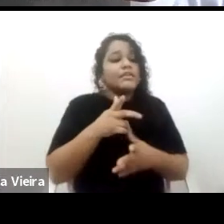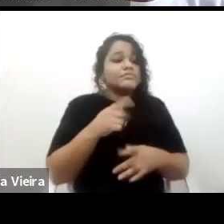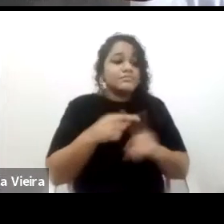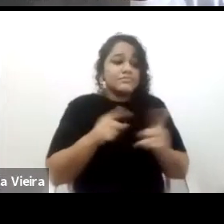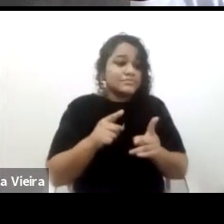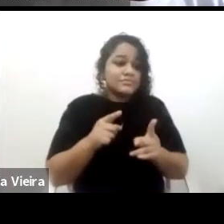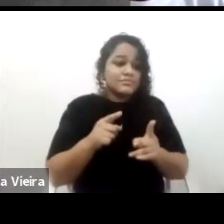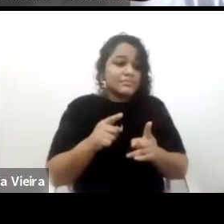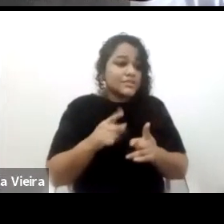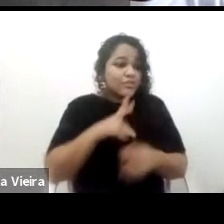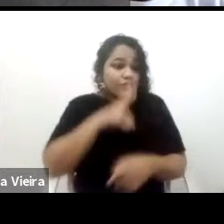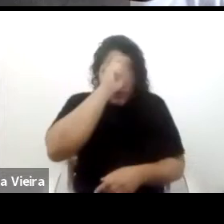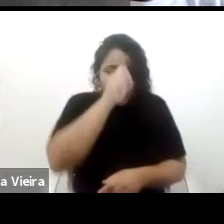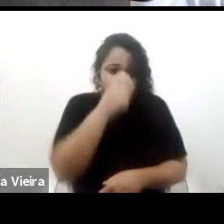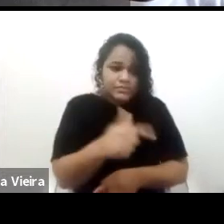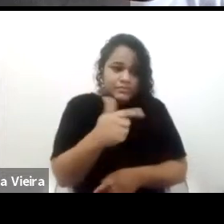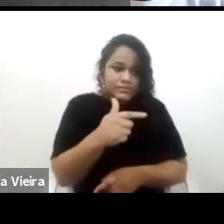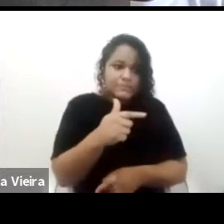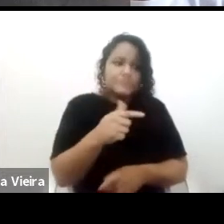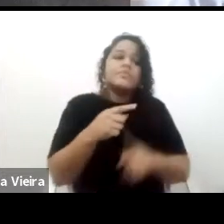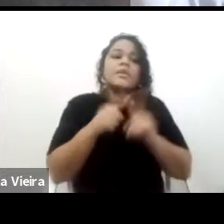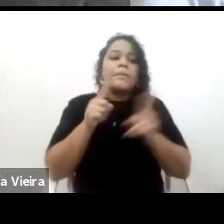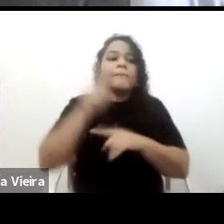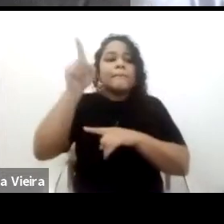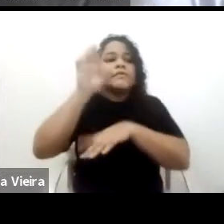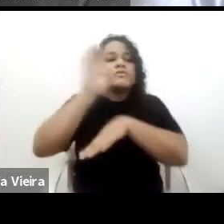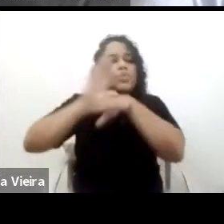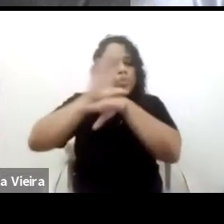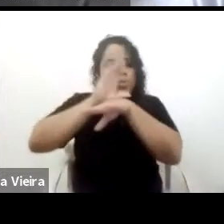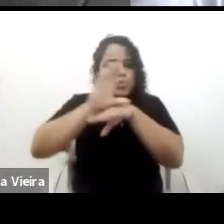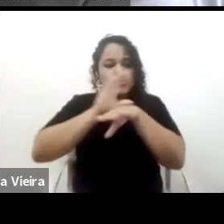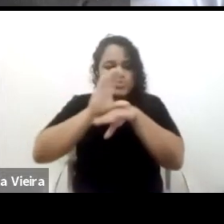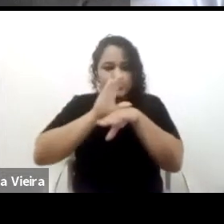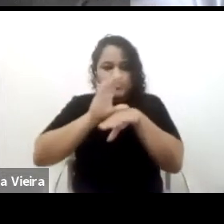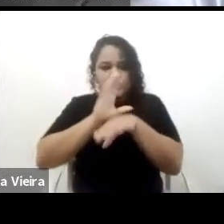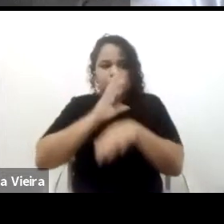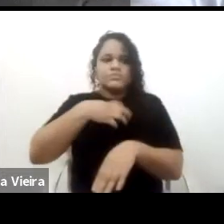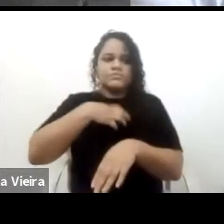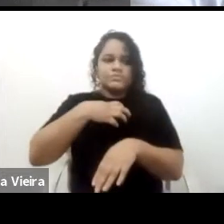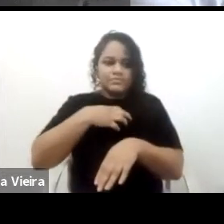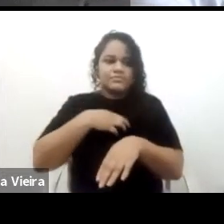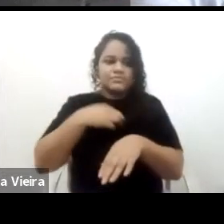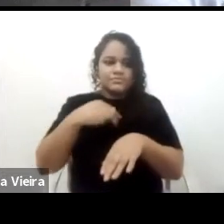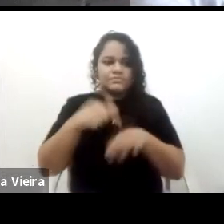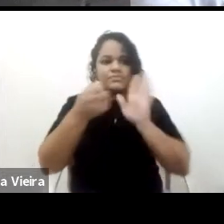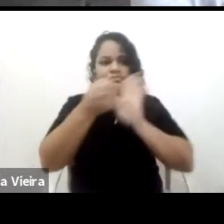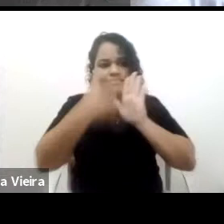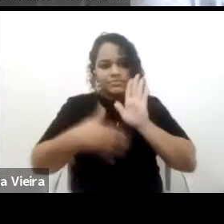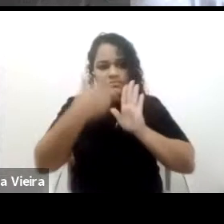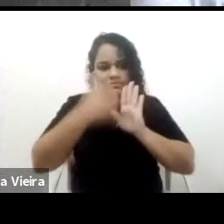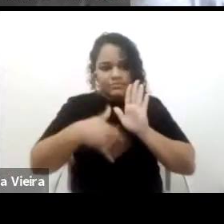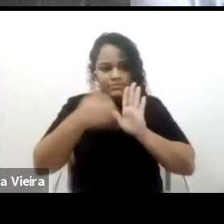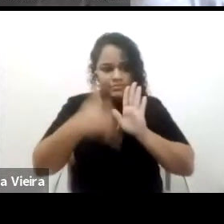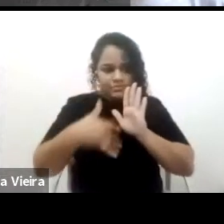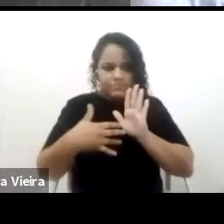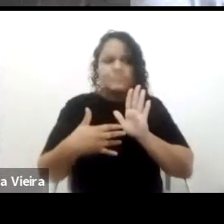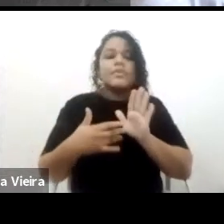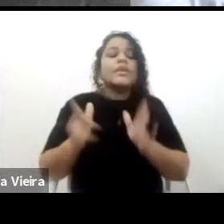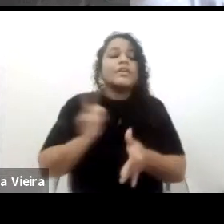estudiosos sobre a Constituição da Serespada que vão relacionar e explorar mais essa questão